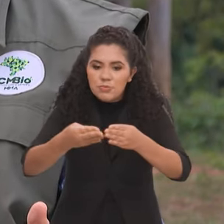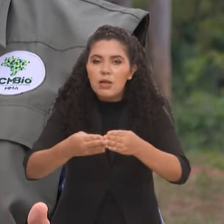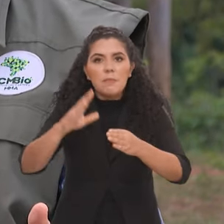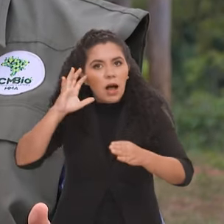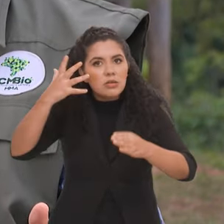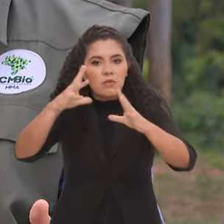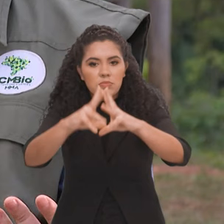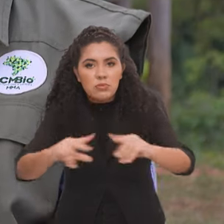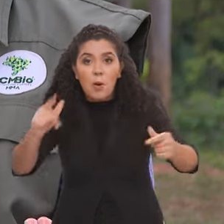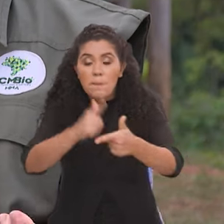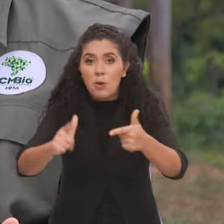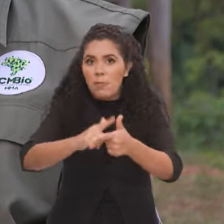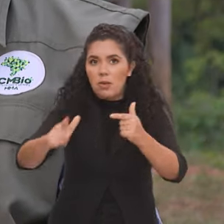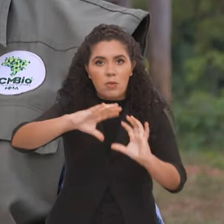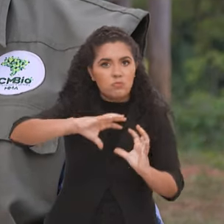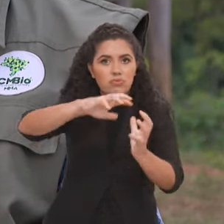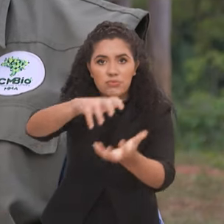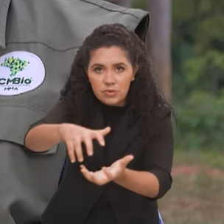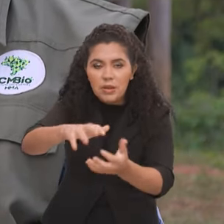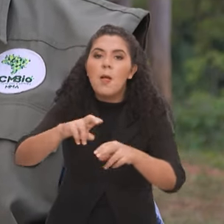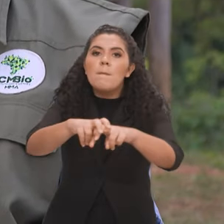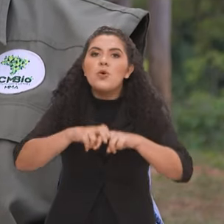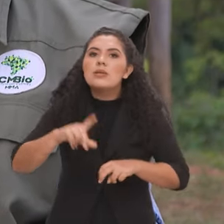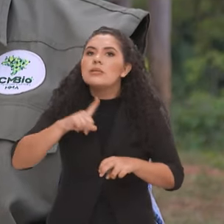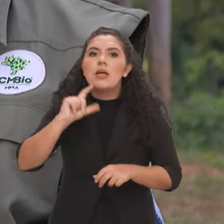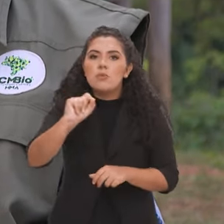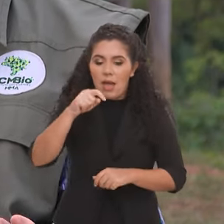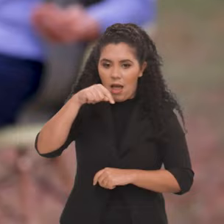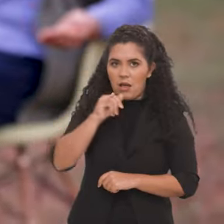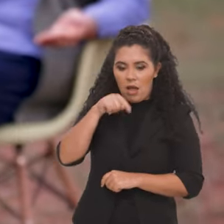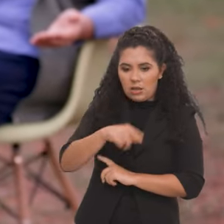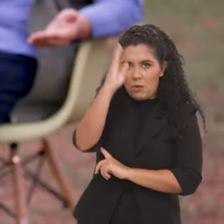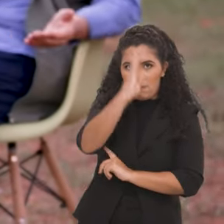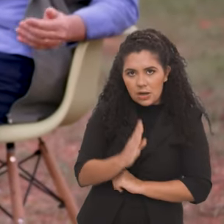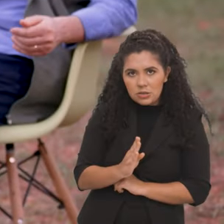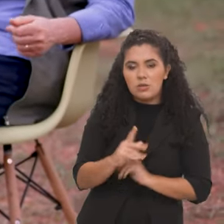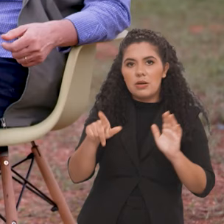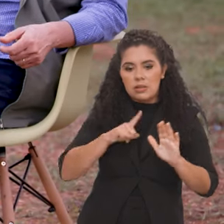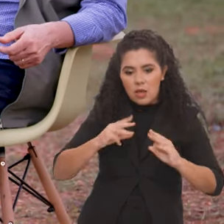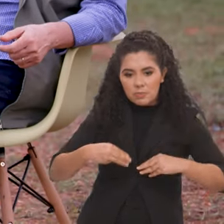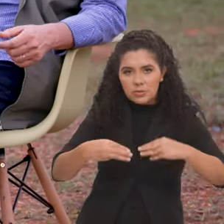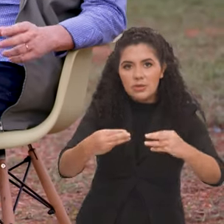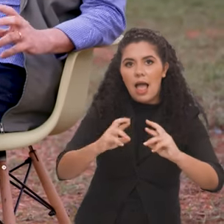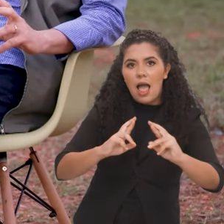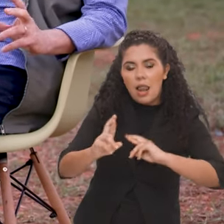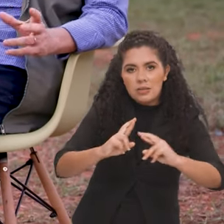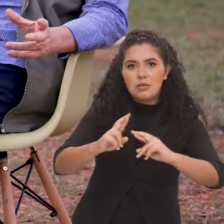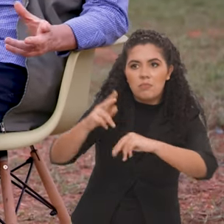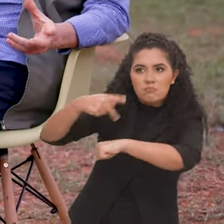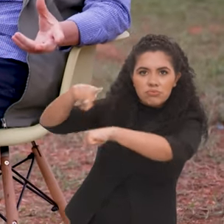problemas globais. Para isso, há a cooperação. Então, o Brasil, por meio do Ministério das Relações Exteriores,